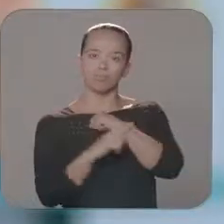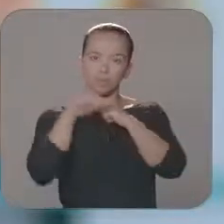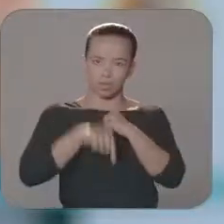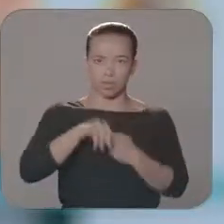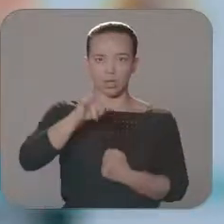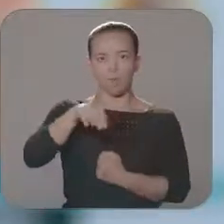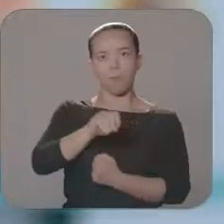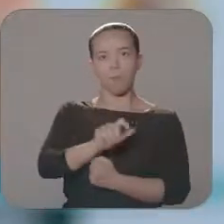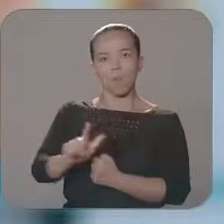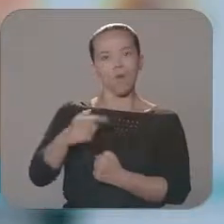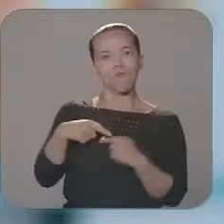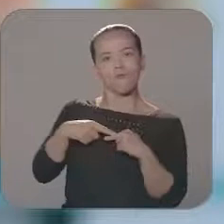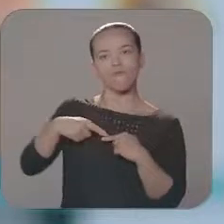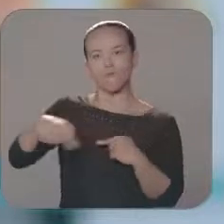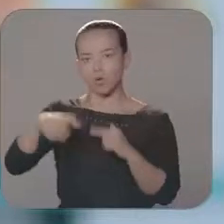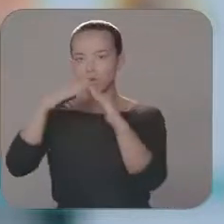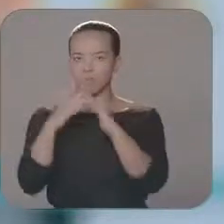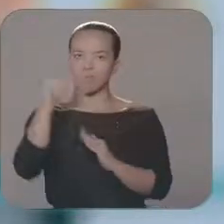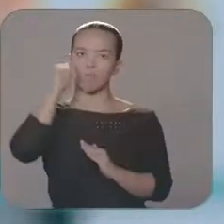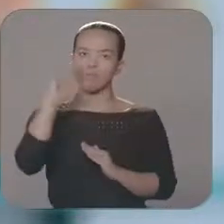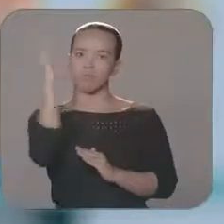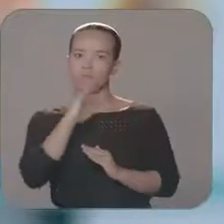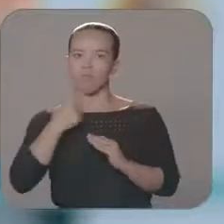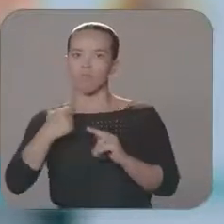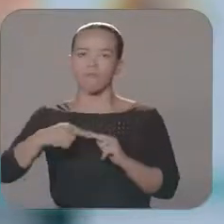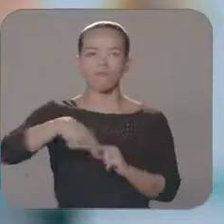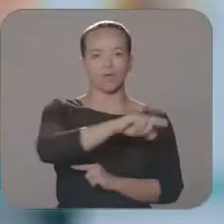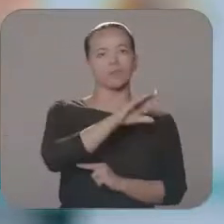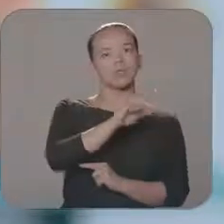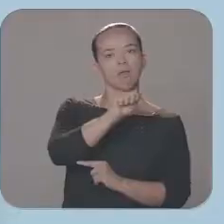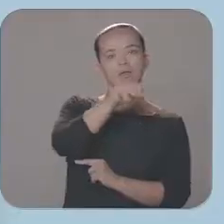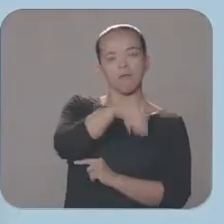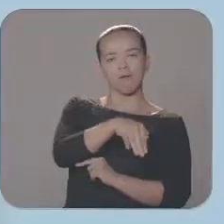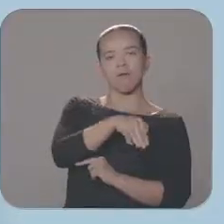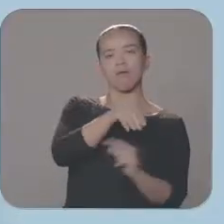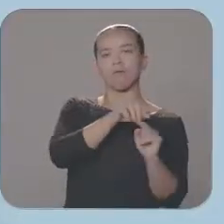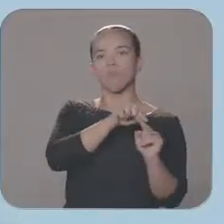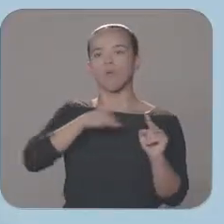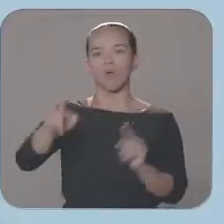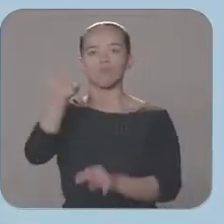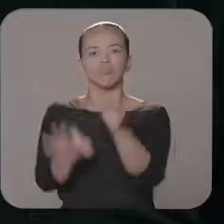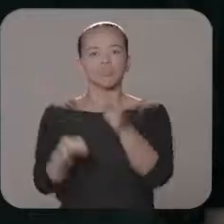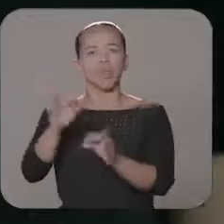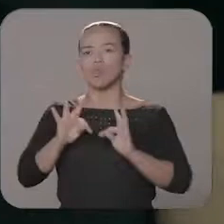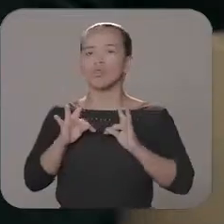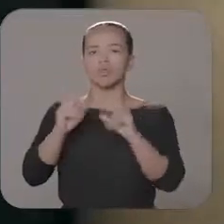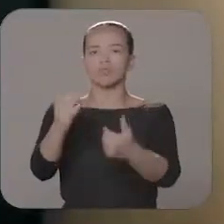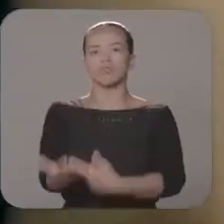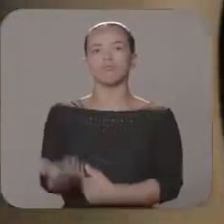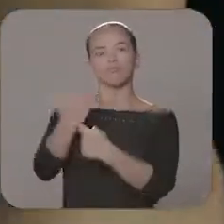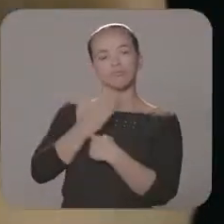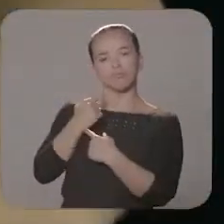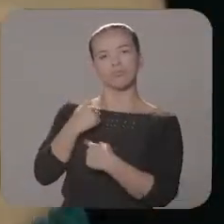aqui, no IMOL, eu passei pela Casa da Mulher Brasileira, que me levou ao CEAM, que me levou à Defensoria. Todos me